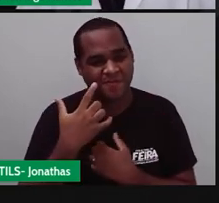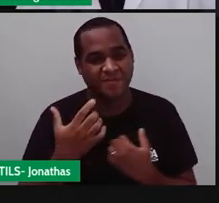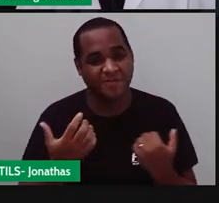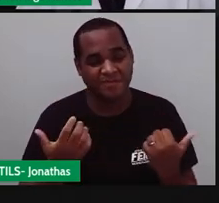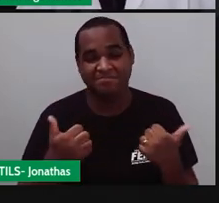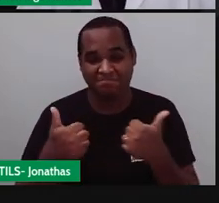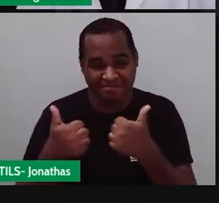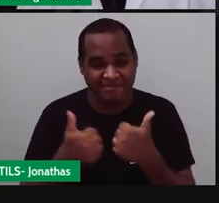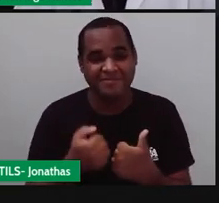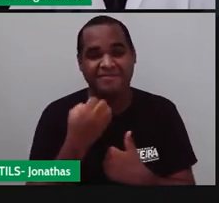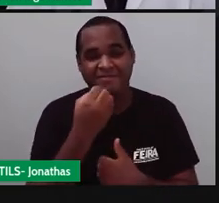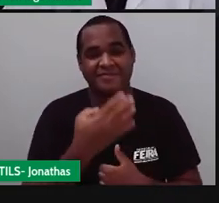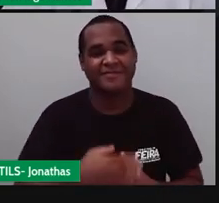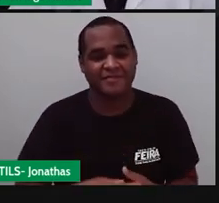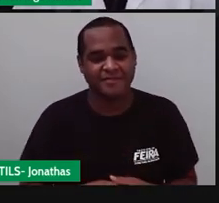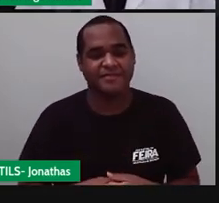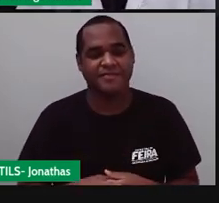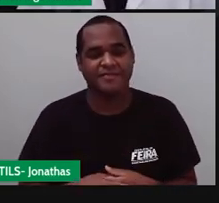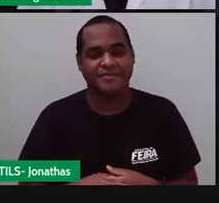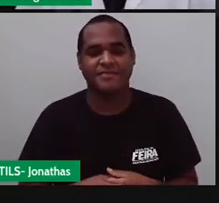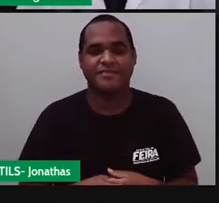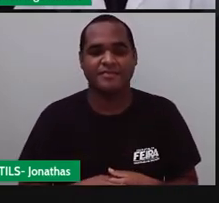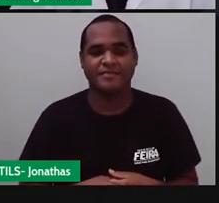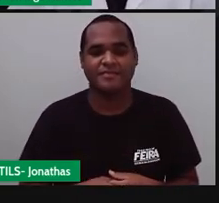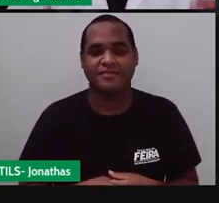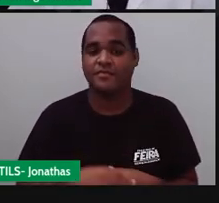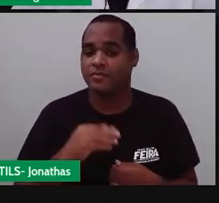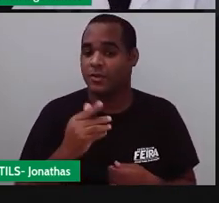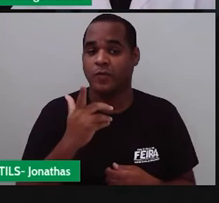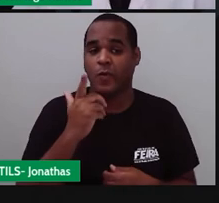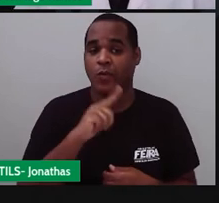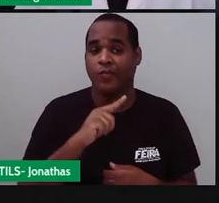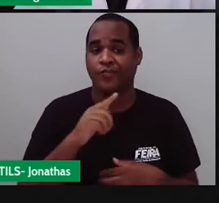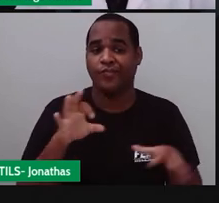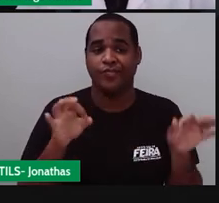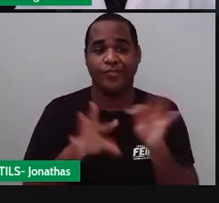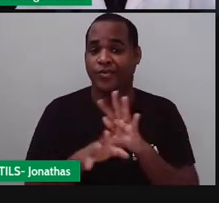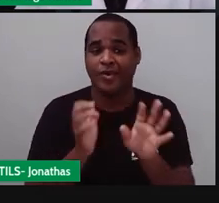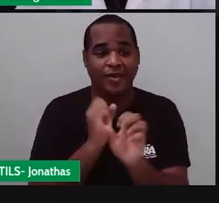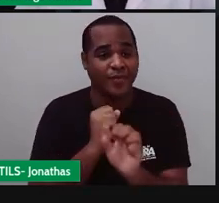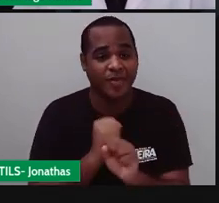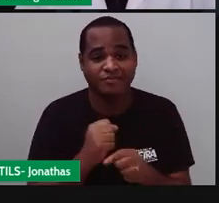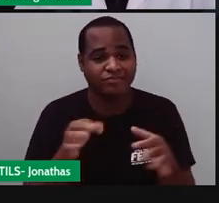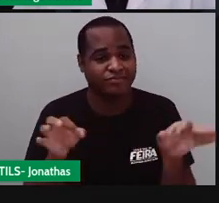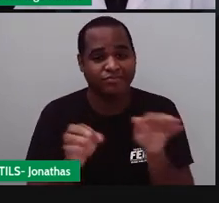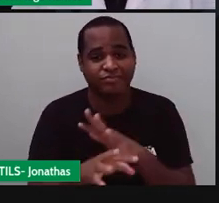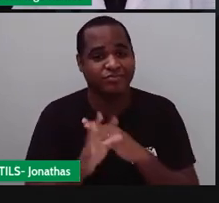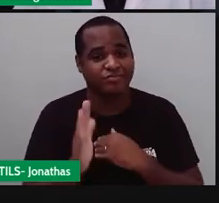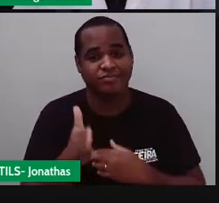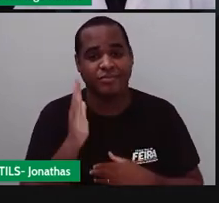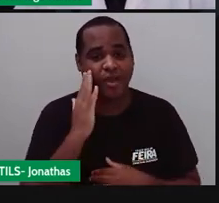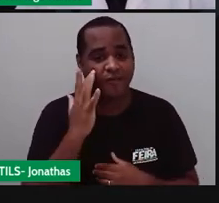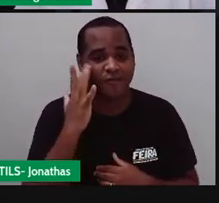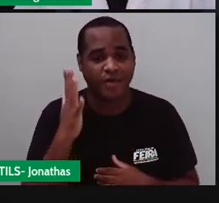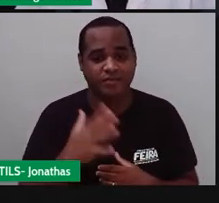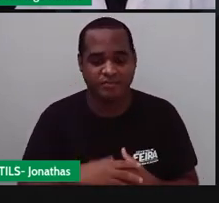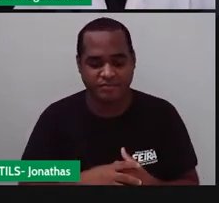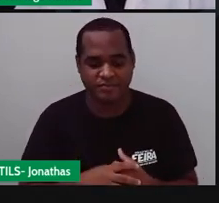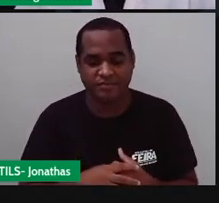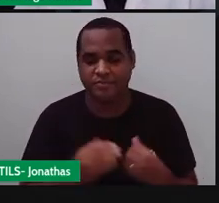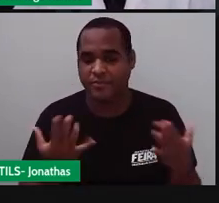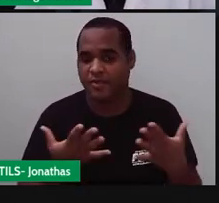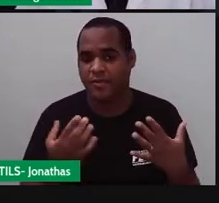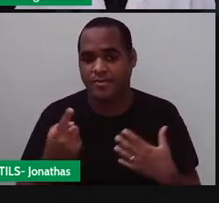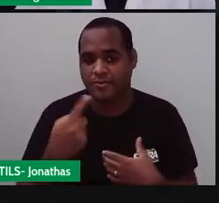bacana e aí a gente finaliza né é essa nossa aula